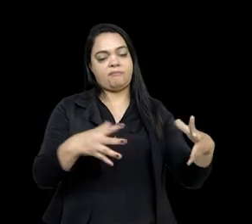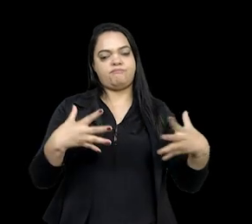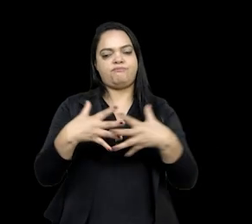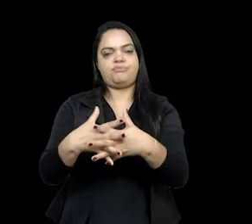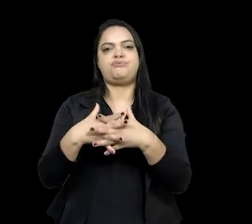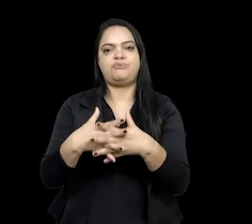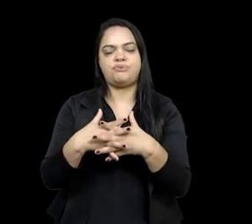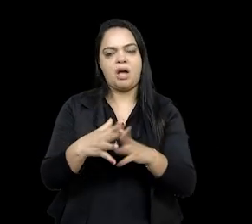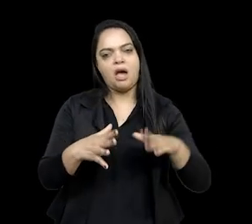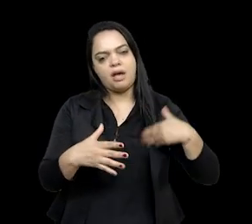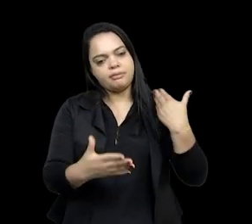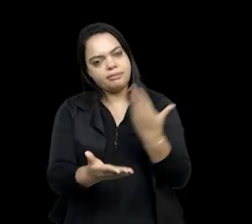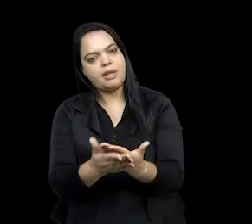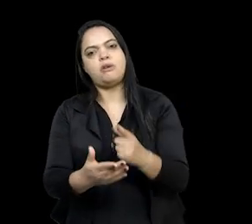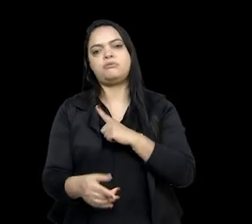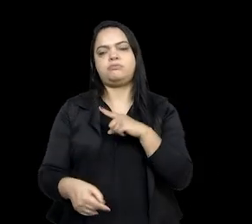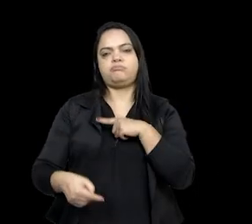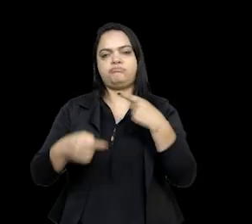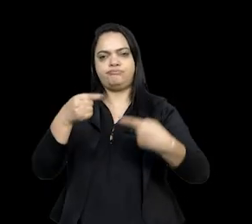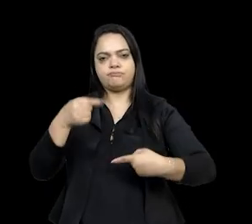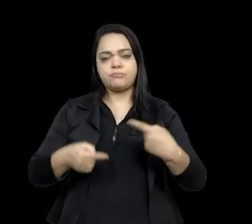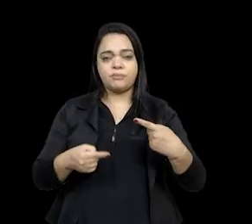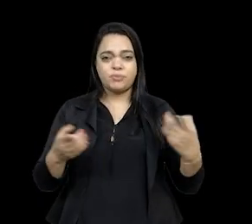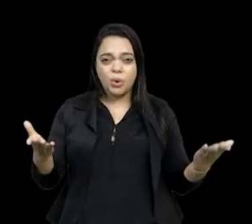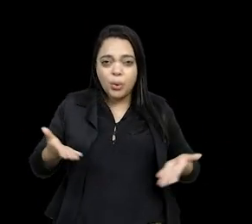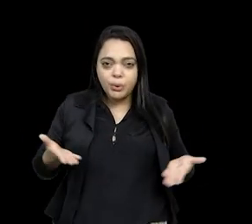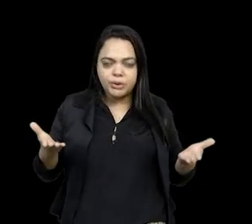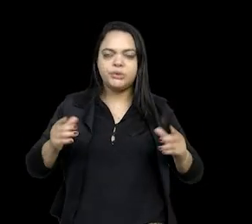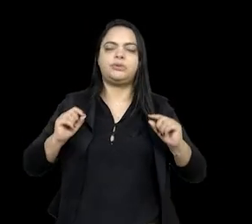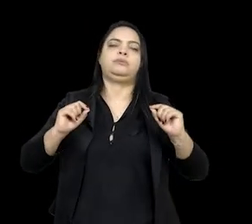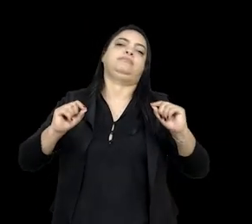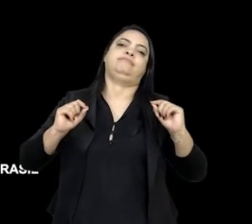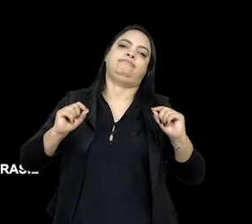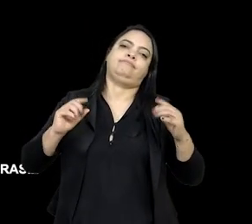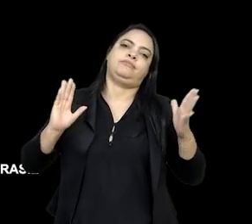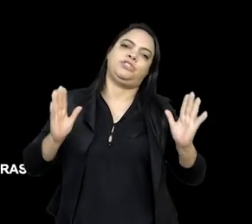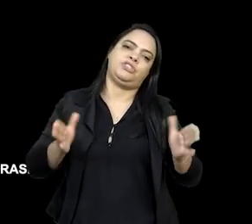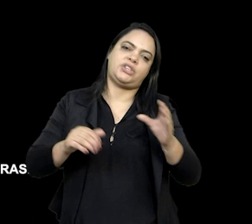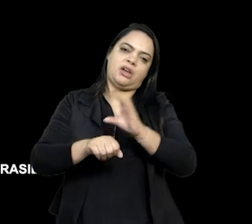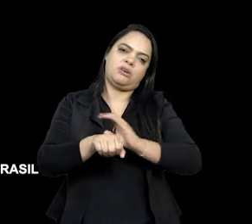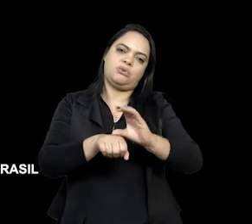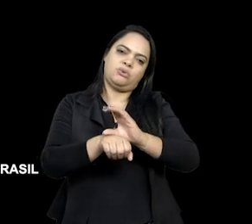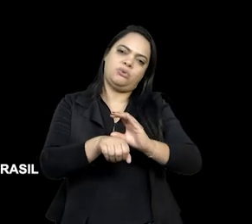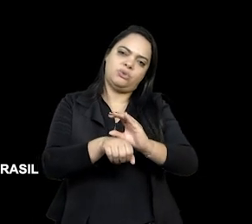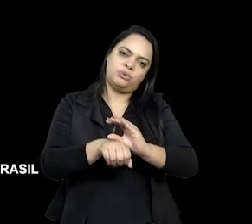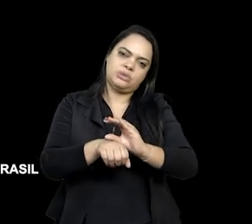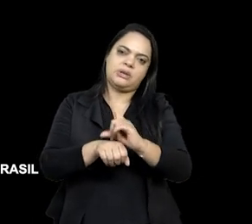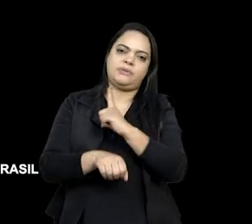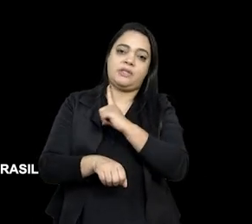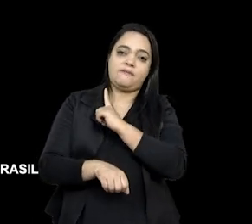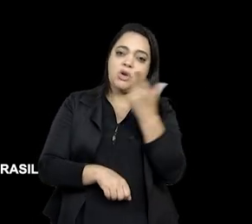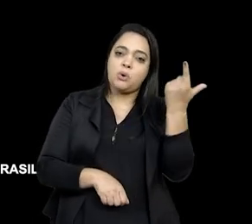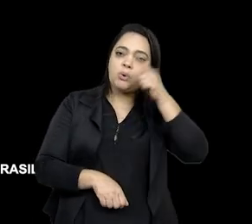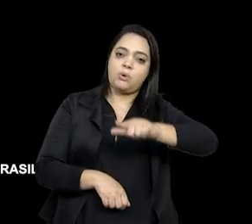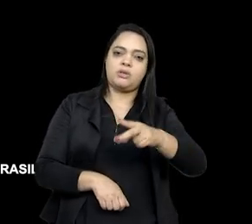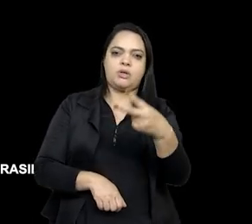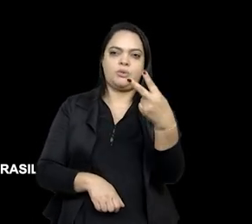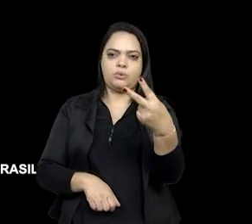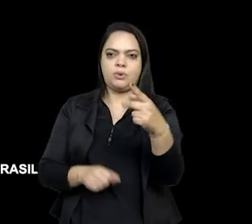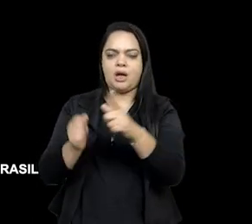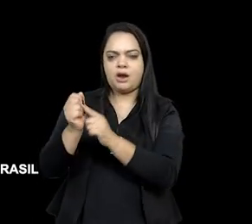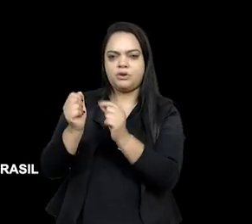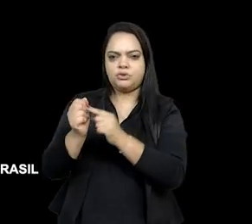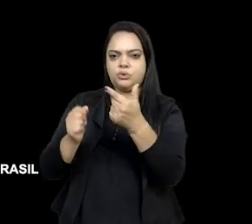é corrente até hoje, né? Hoje em dia, depois, com a Constituição, tem duas grandes conquistas, com o artigo